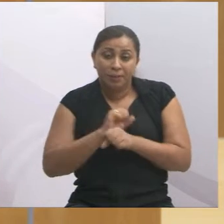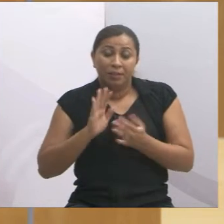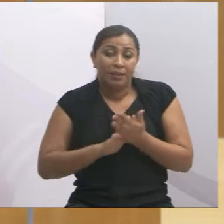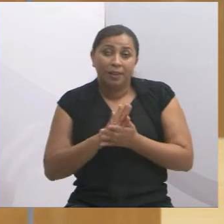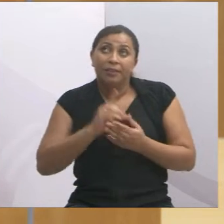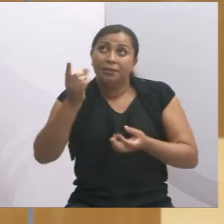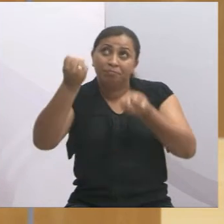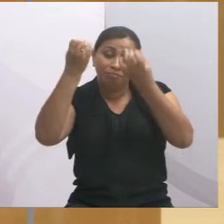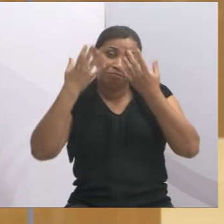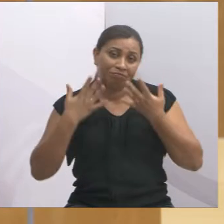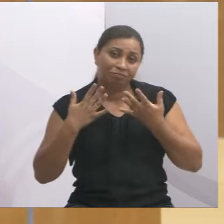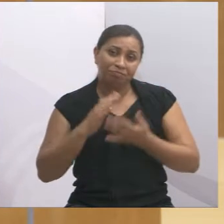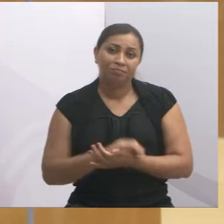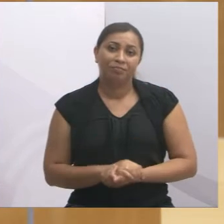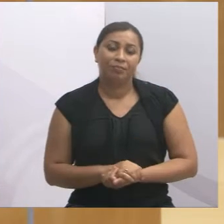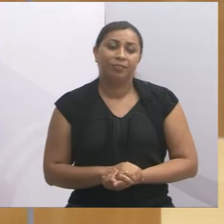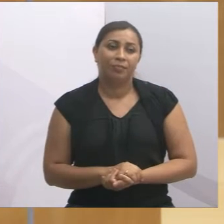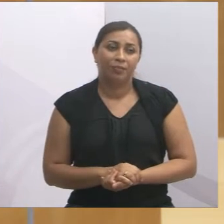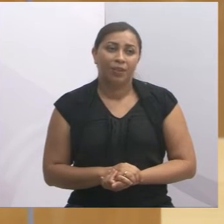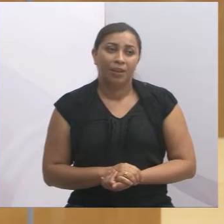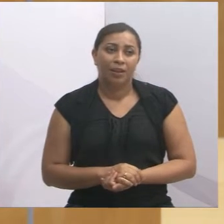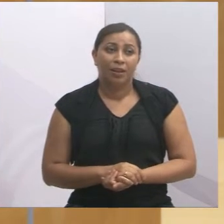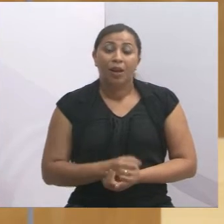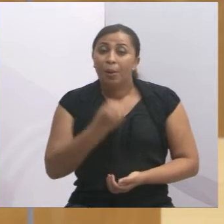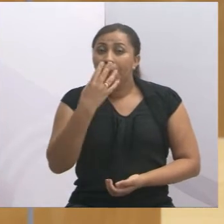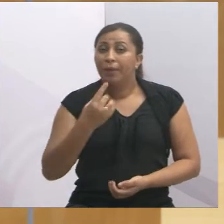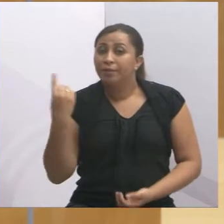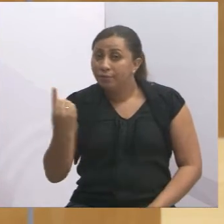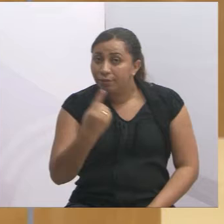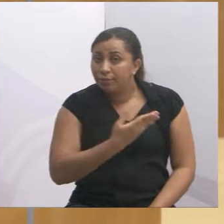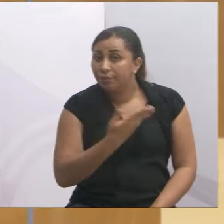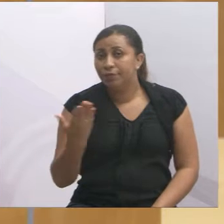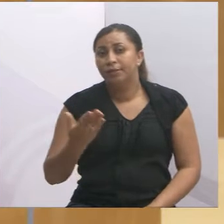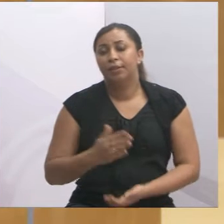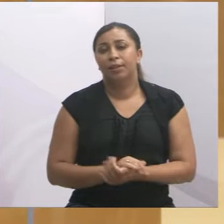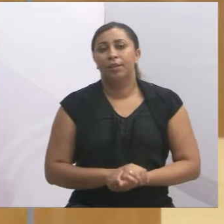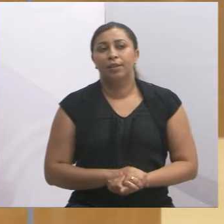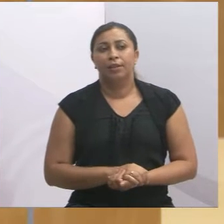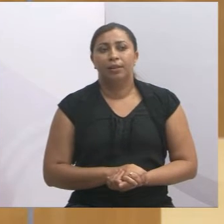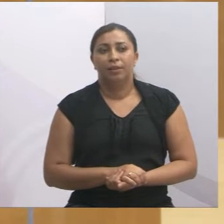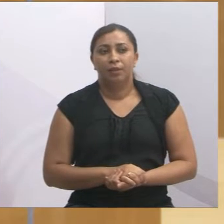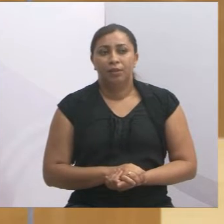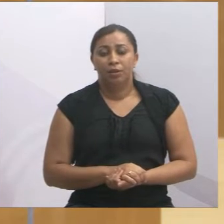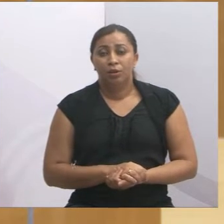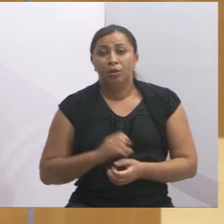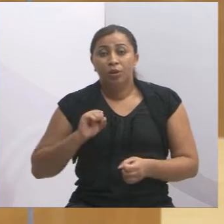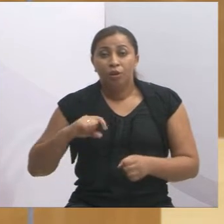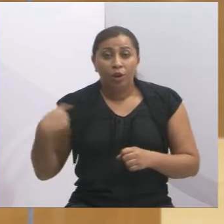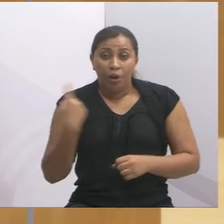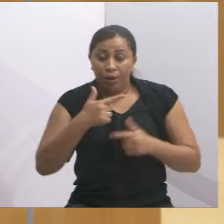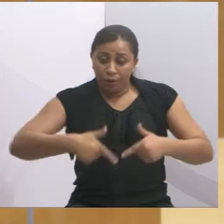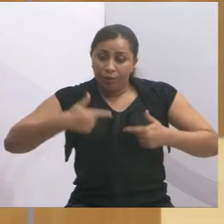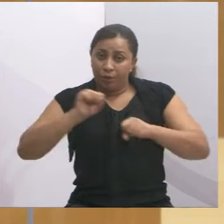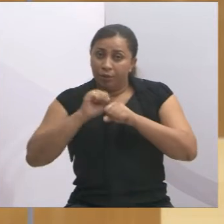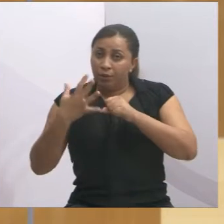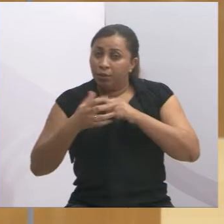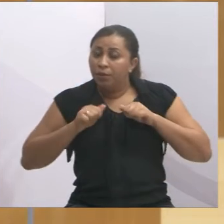proporcionou isso aí, então eu falo que aproveite cada dia da sua vida, olha nós estamos enfrentando um coronavírus aí,